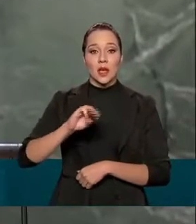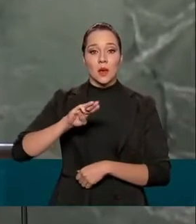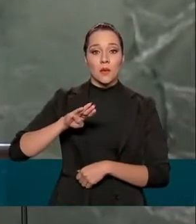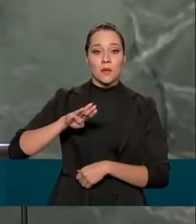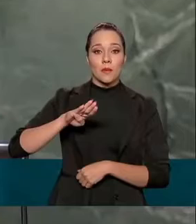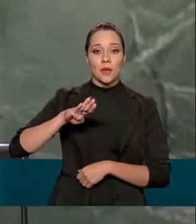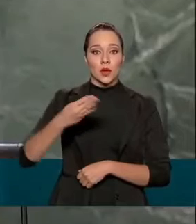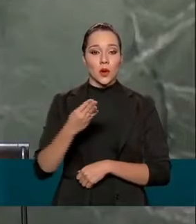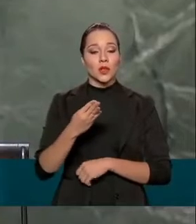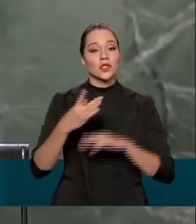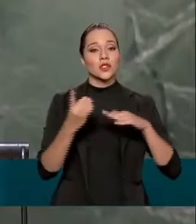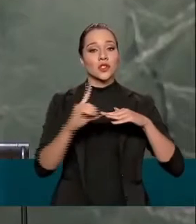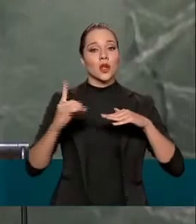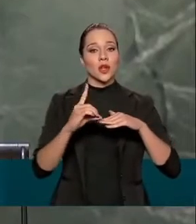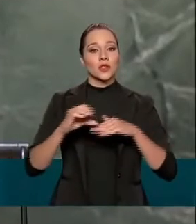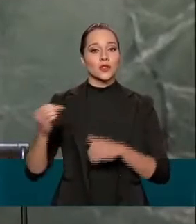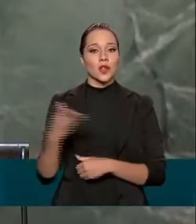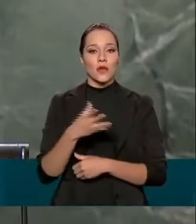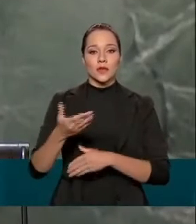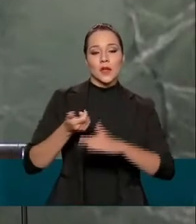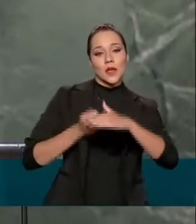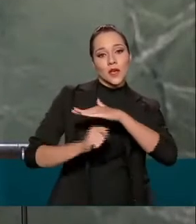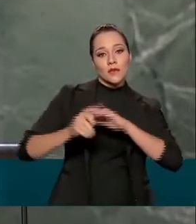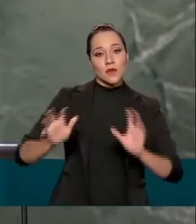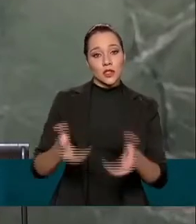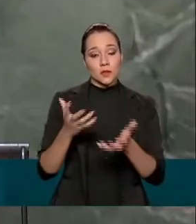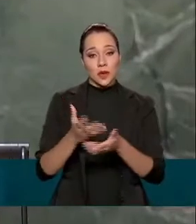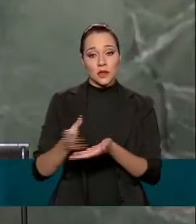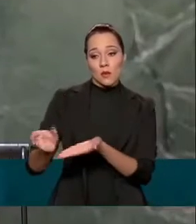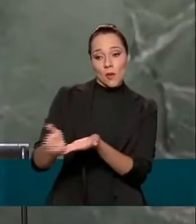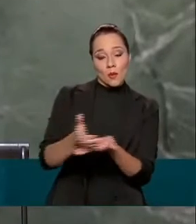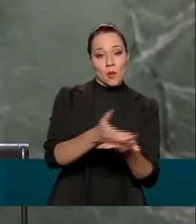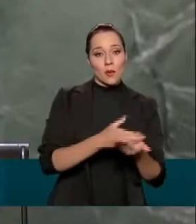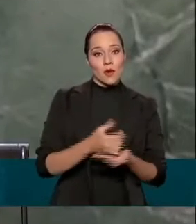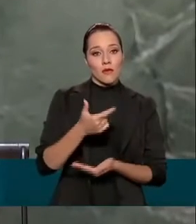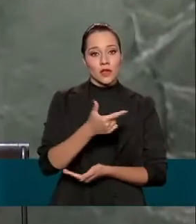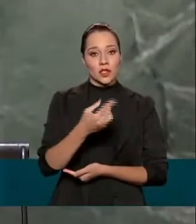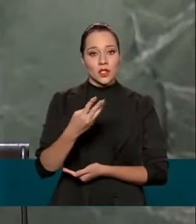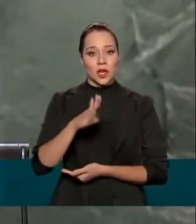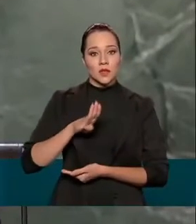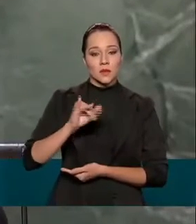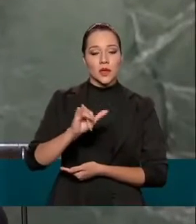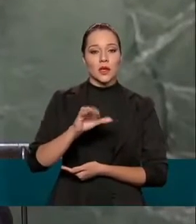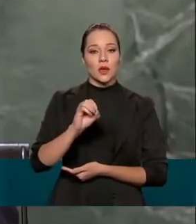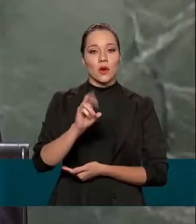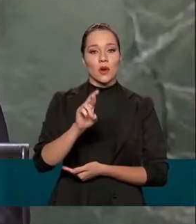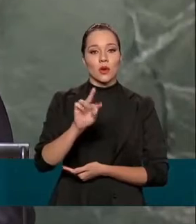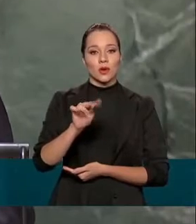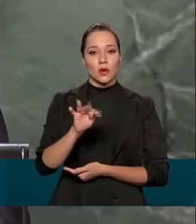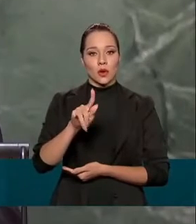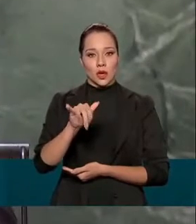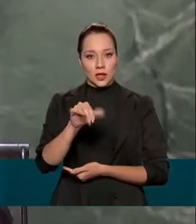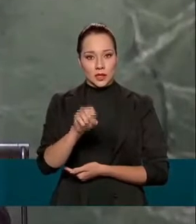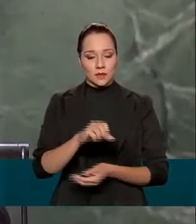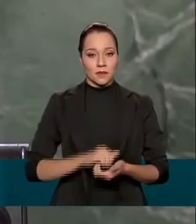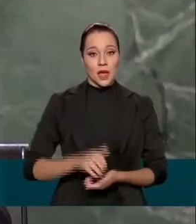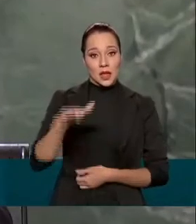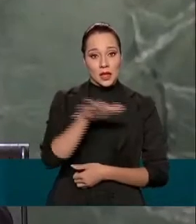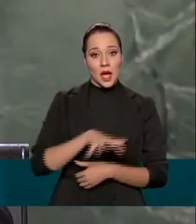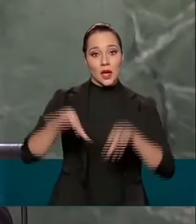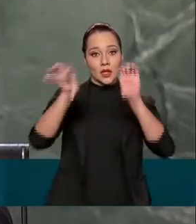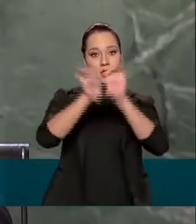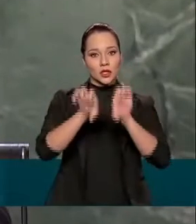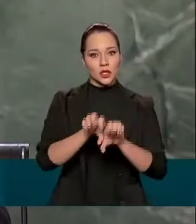novos investimentos e arrecadados 23 bilhões de dólares em hortorgas. Na área de